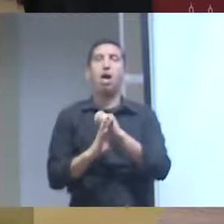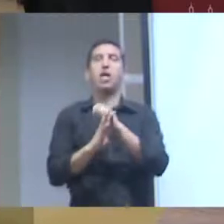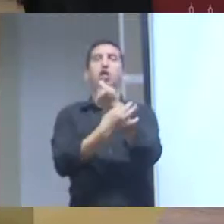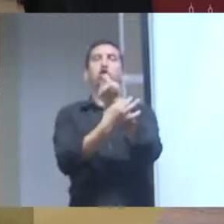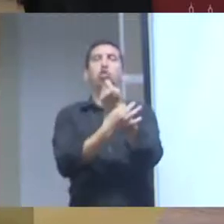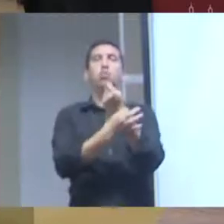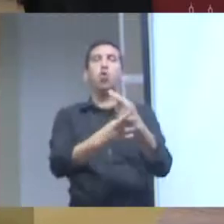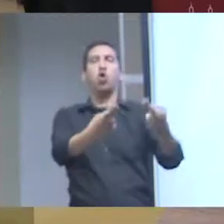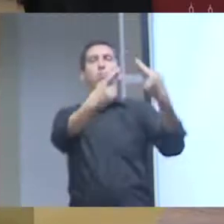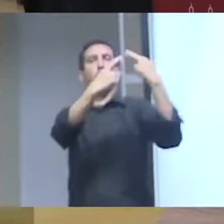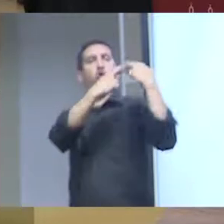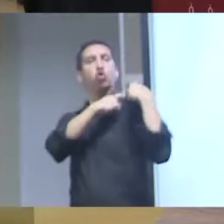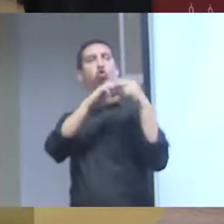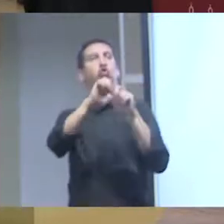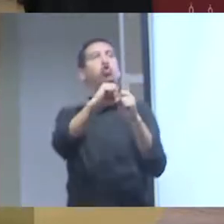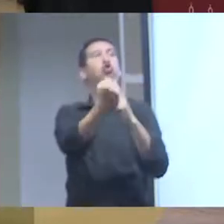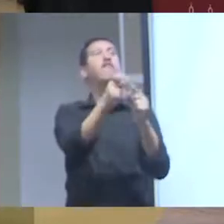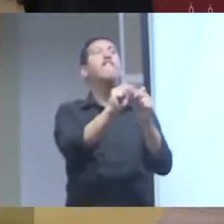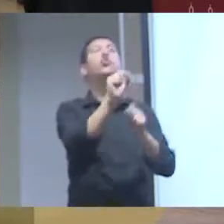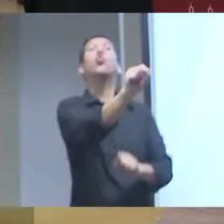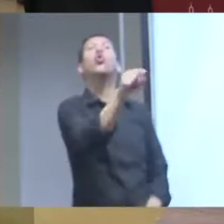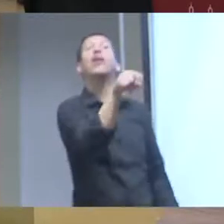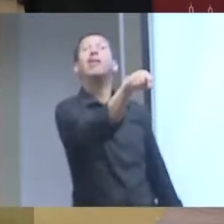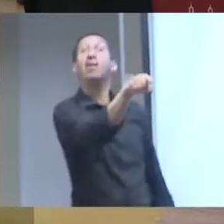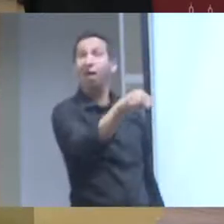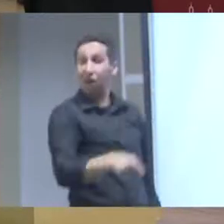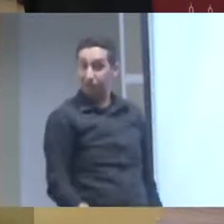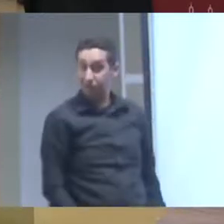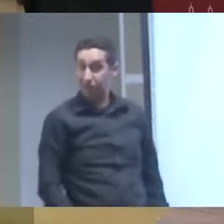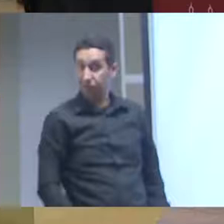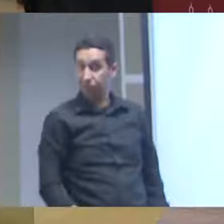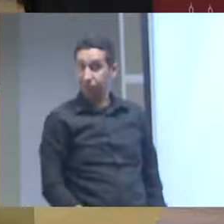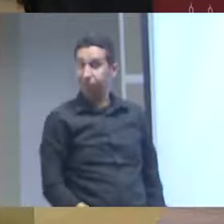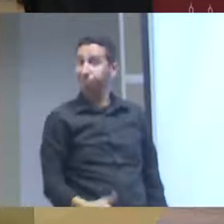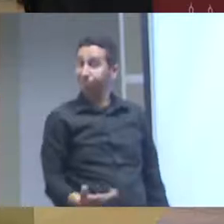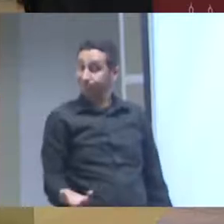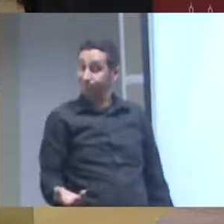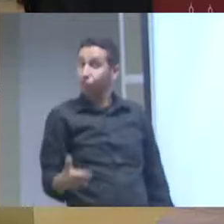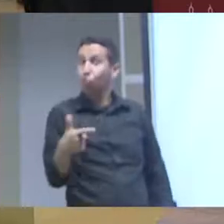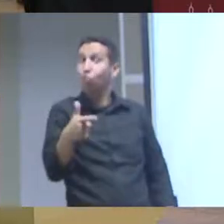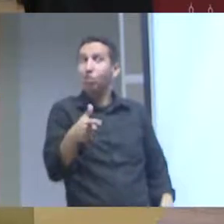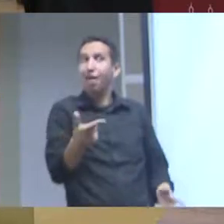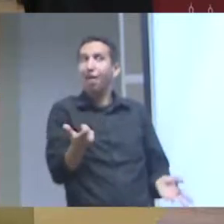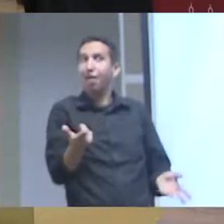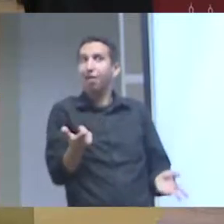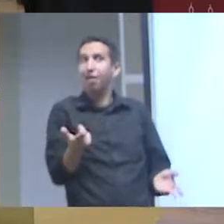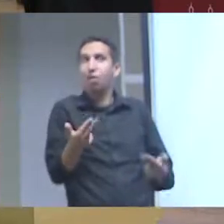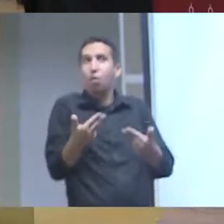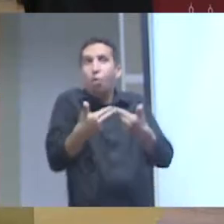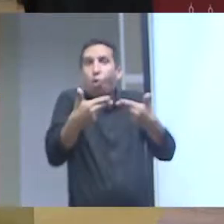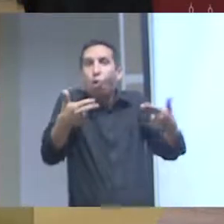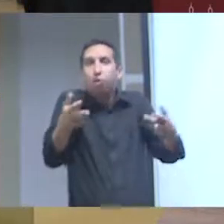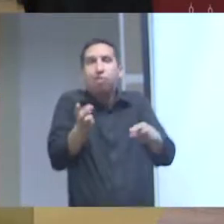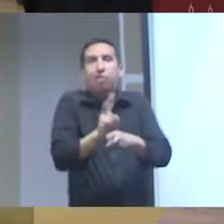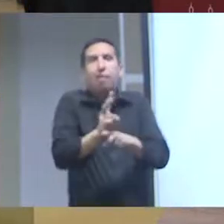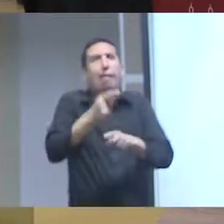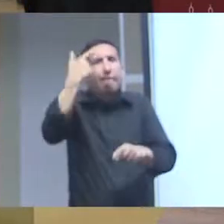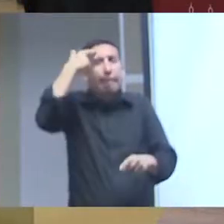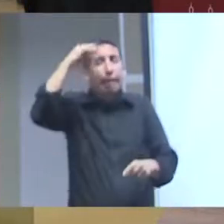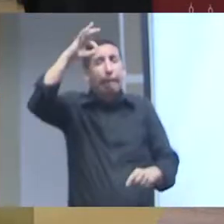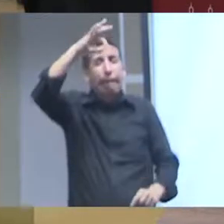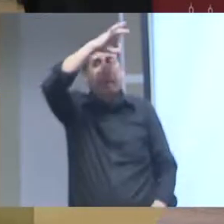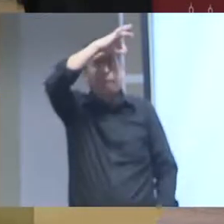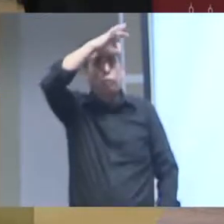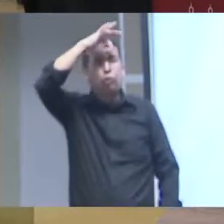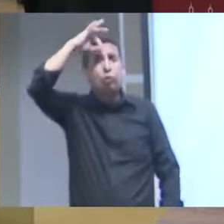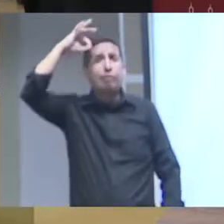quem vai pegar esse dado para o uso que ele vai fazer esses mecanismos não existem e a gente não pode ser ingênuo nem como a Sarita colocou nem da parte